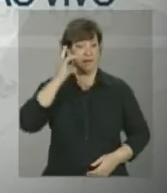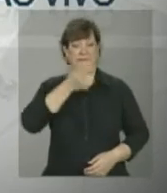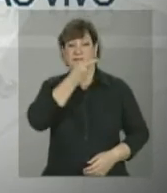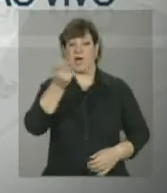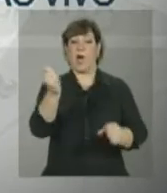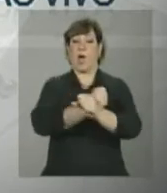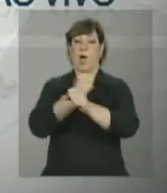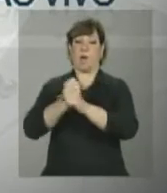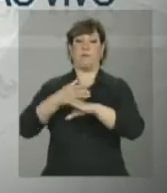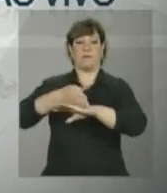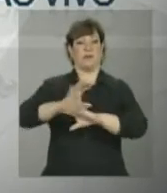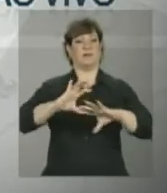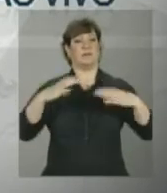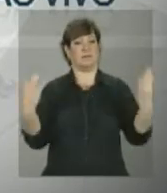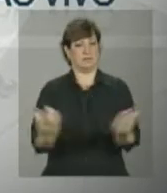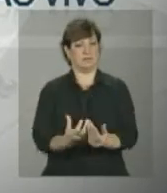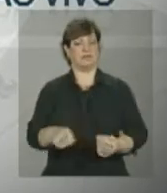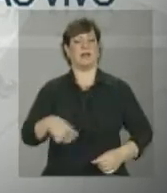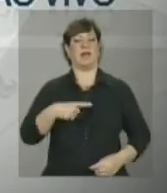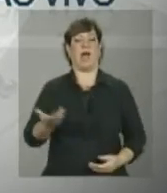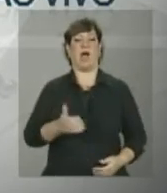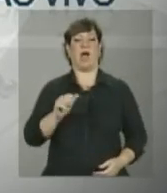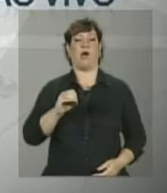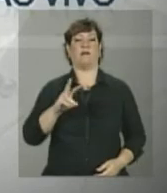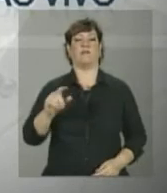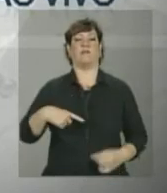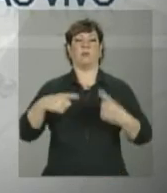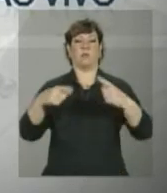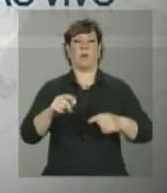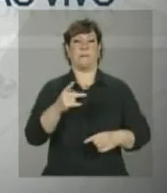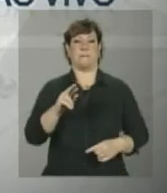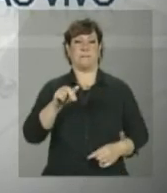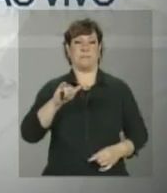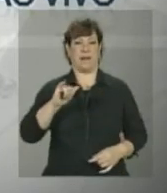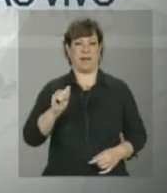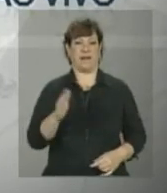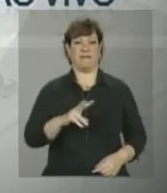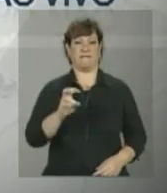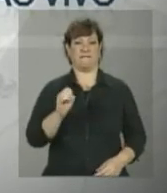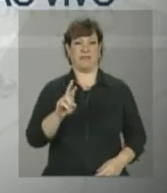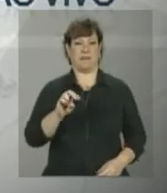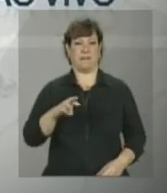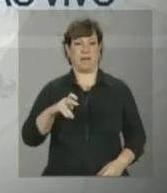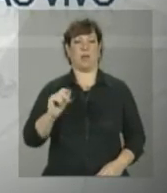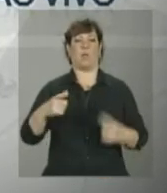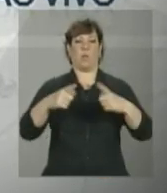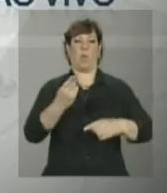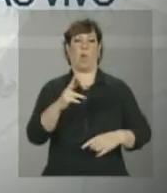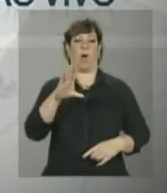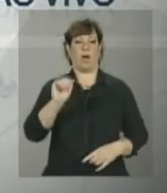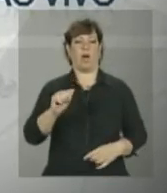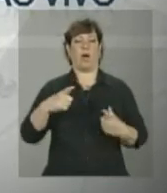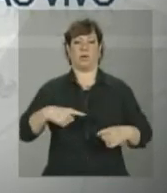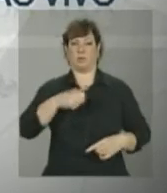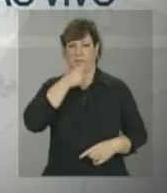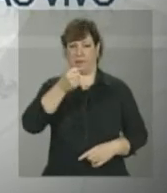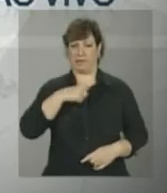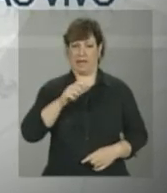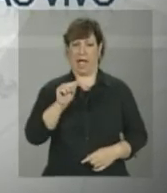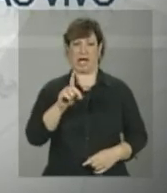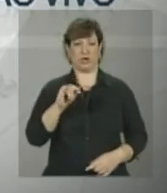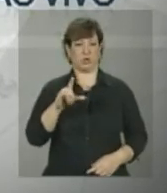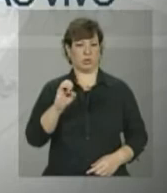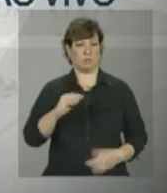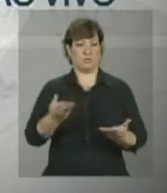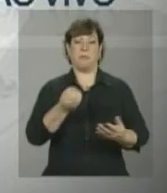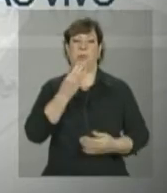obras e participa de eventos. Vamos ao vivo à Praia Vermelha, na Urca, onde está o repórter Adilson Macellari. Bom dia,